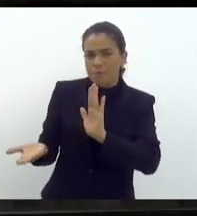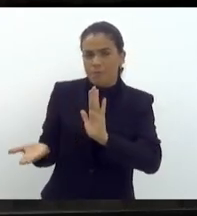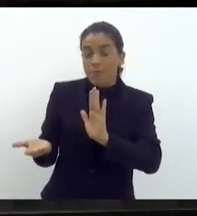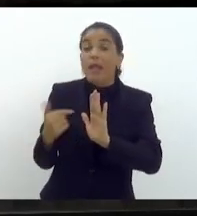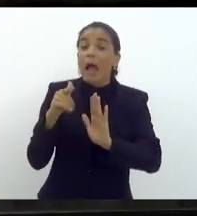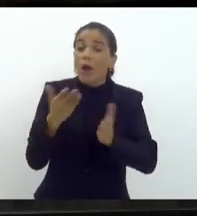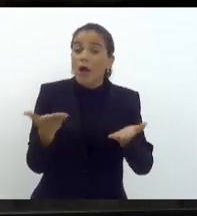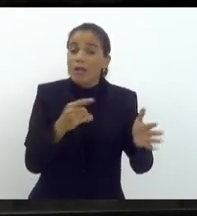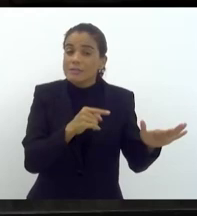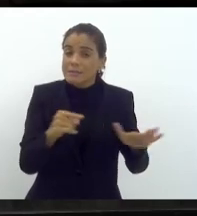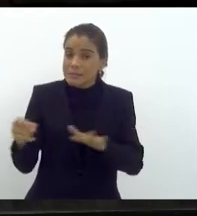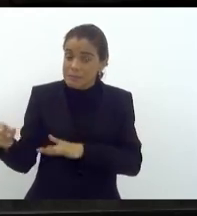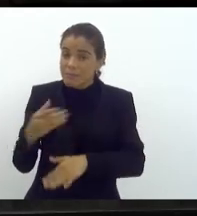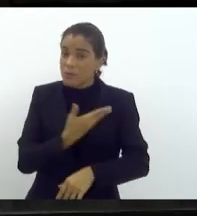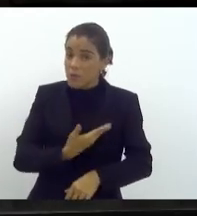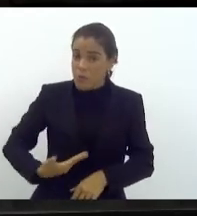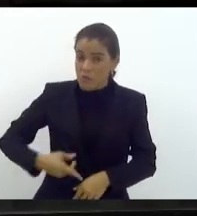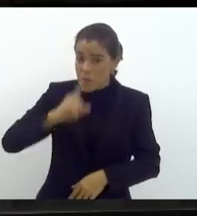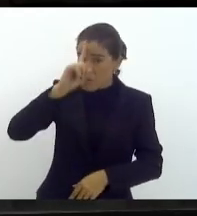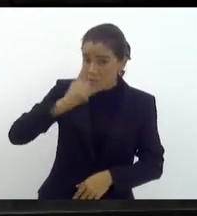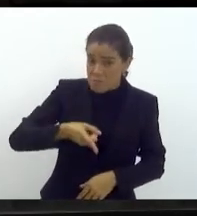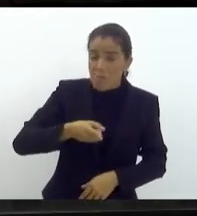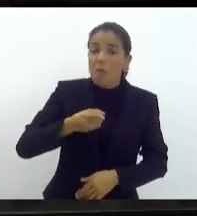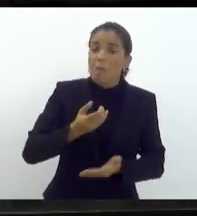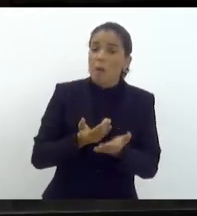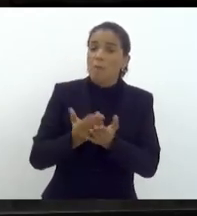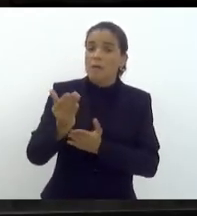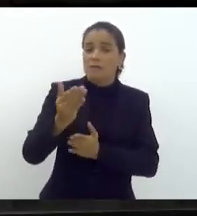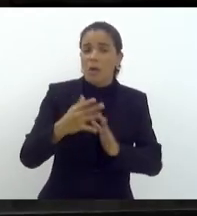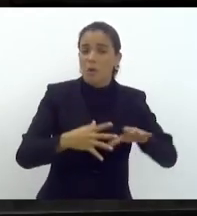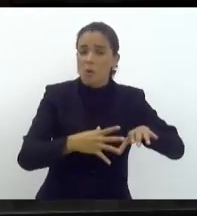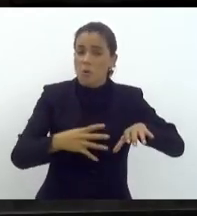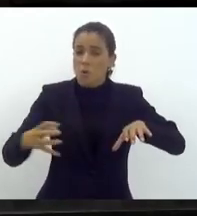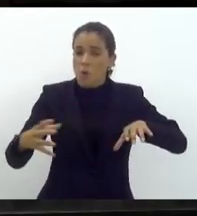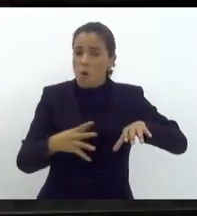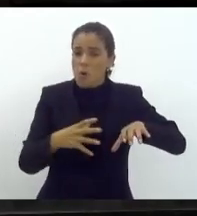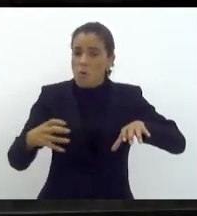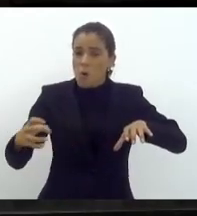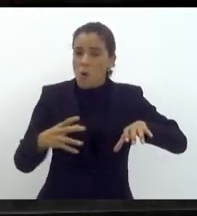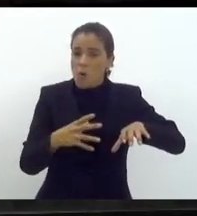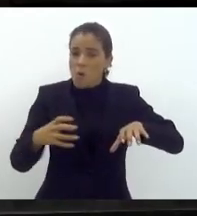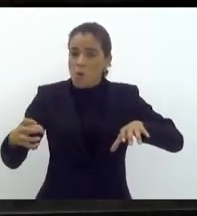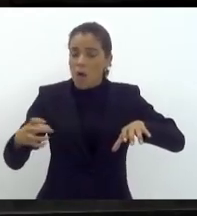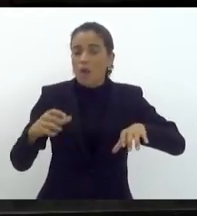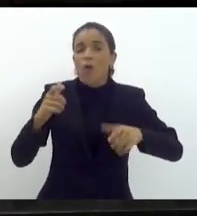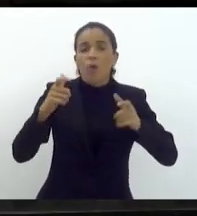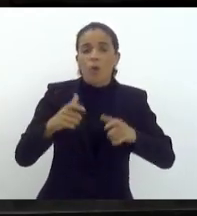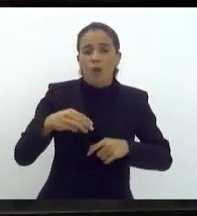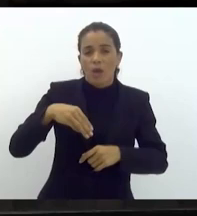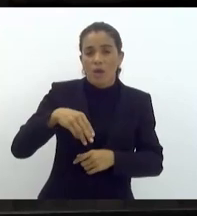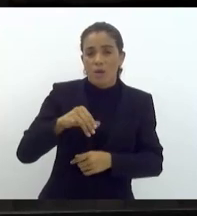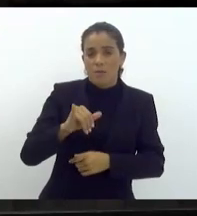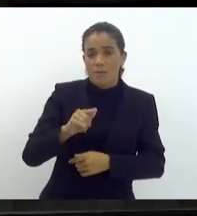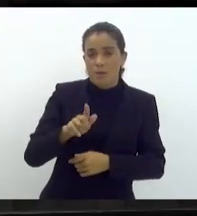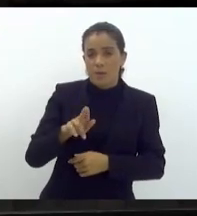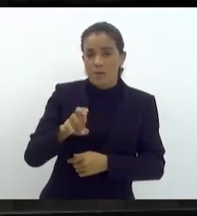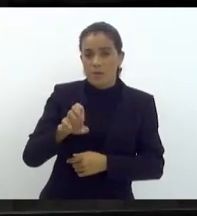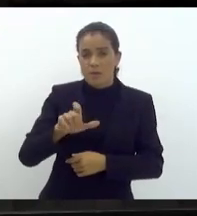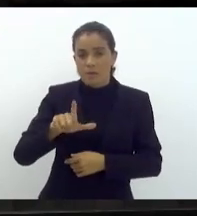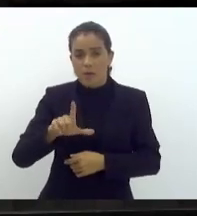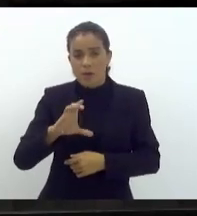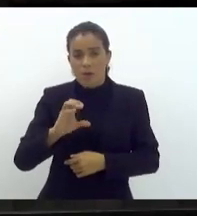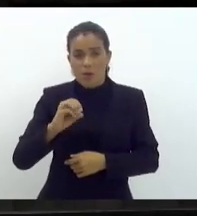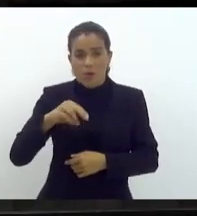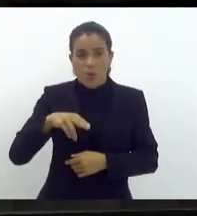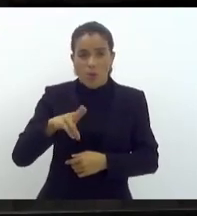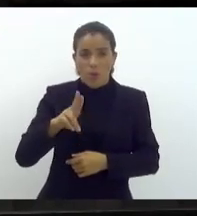e essa semana o governador também deu a ordem de início dessa obra de drenagem em Miguel Couto, que vai acabar com os alagamentos da cidade, do bairro de Miguel Couto,